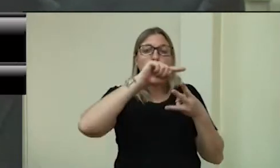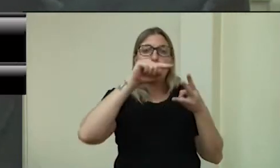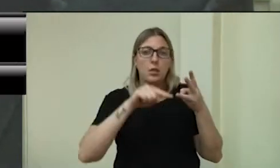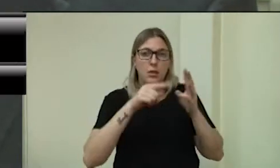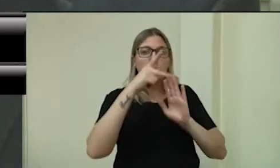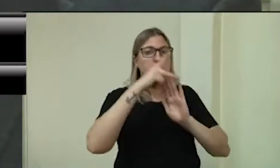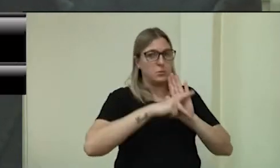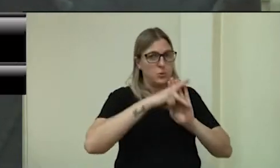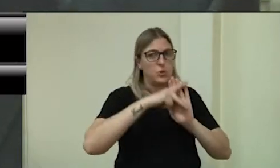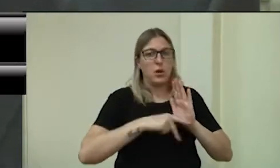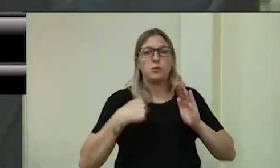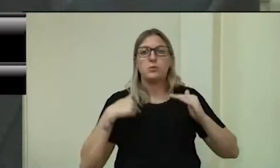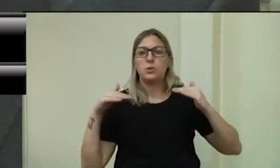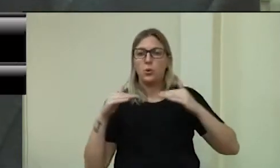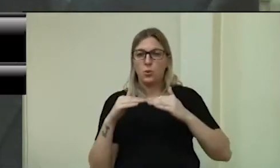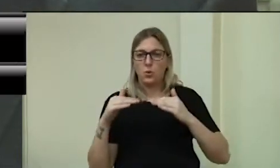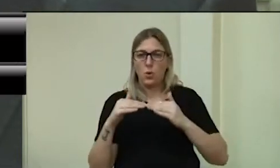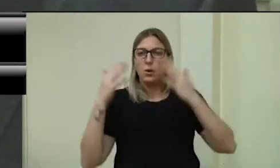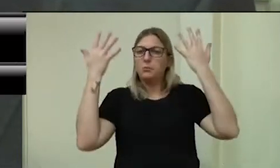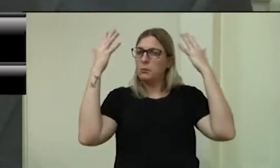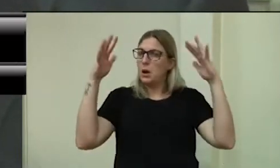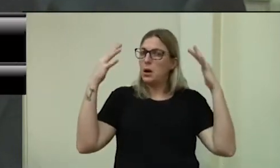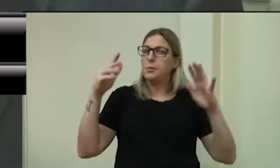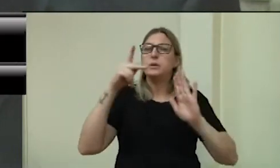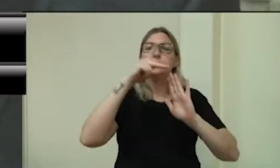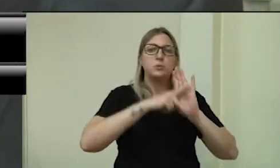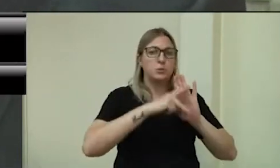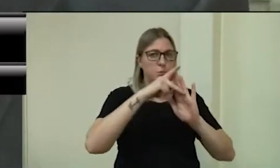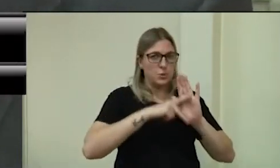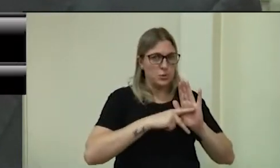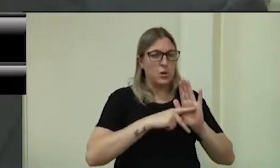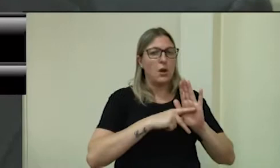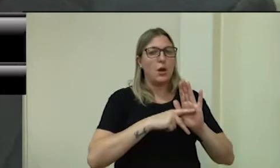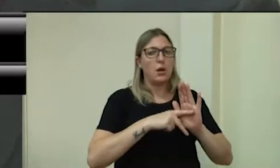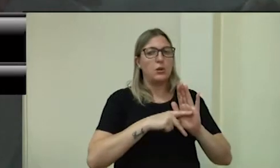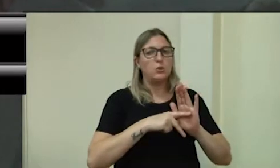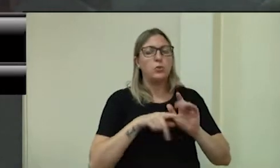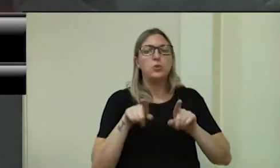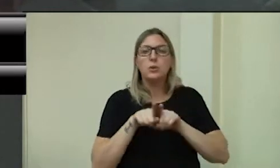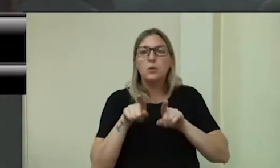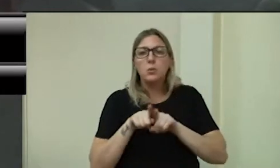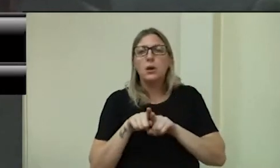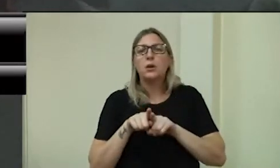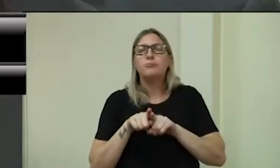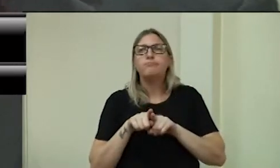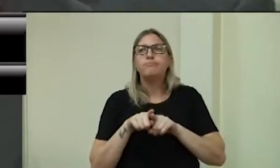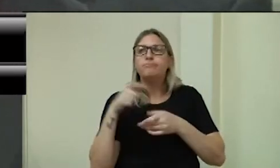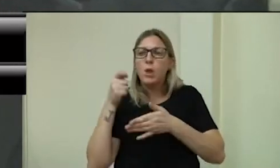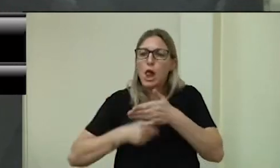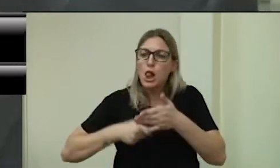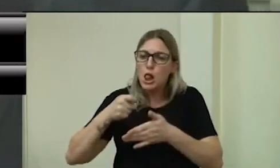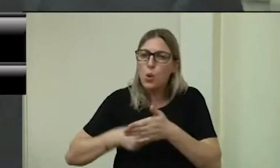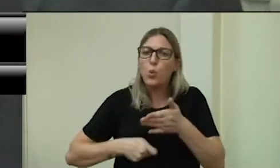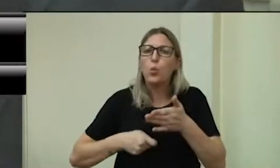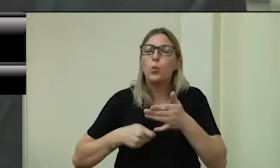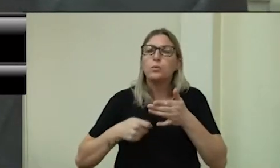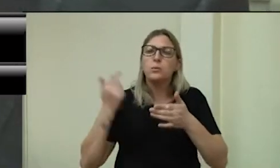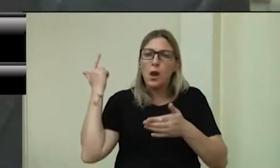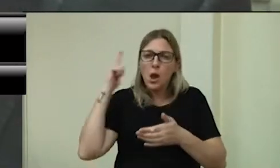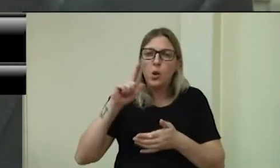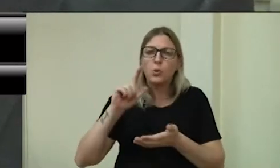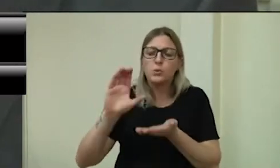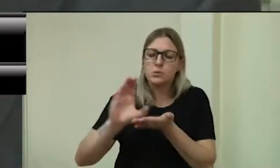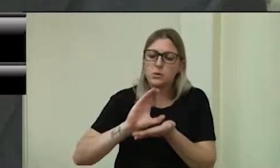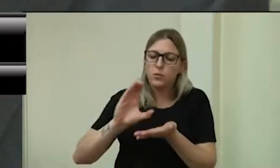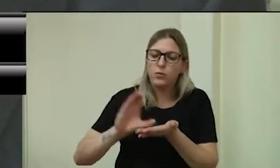parabenizamos, inclusive, pelo projeto, enfim, por essa busca, por essa aquisição de recursos junto à Caixa Econômica